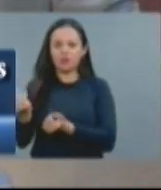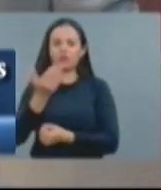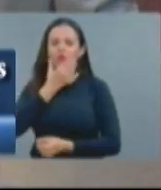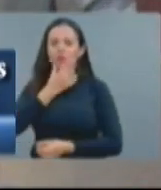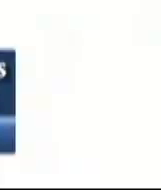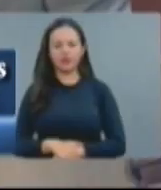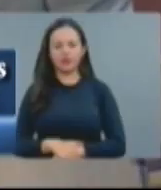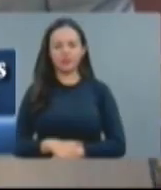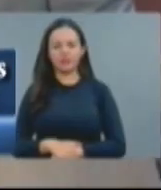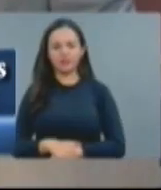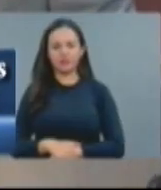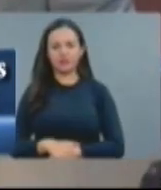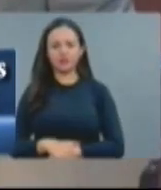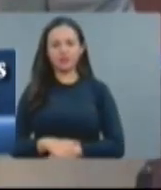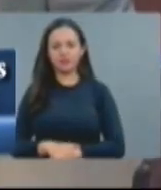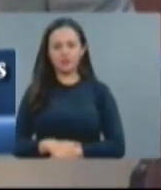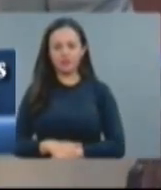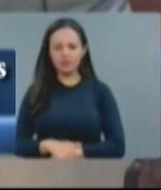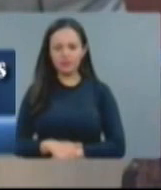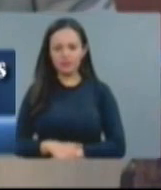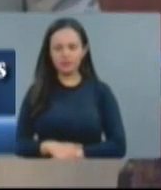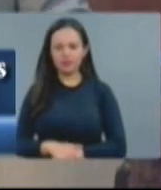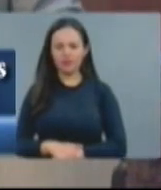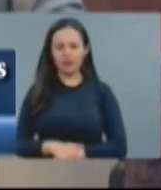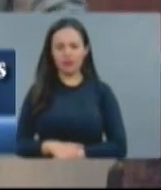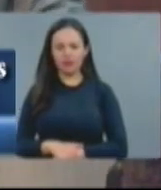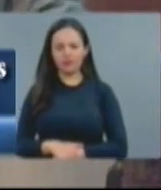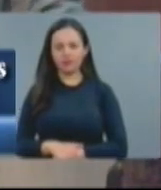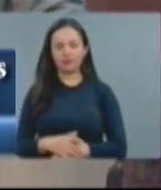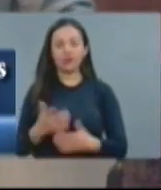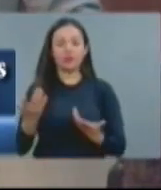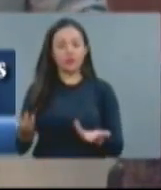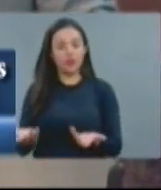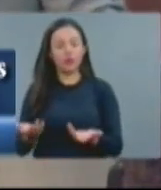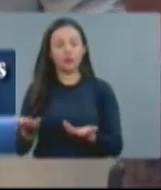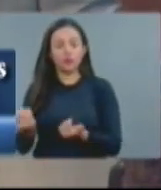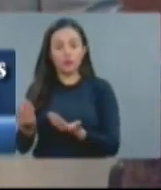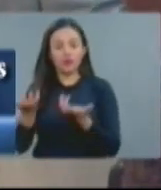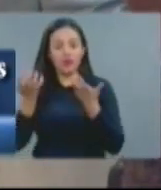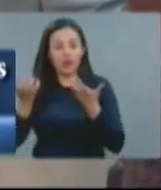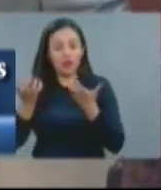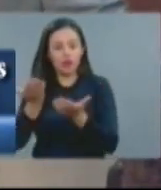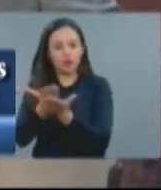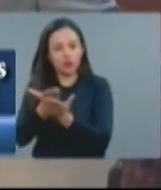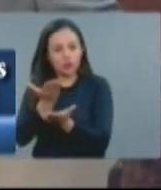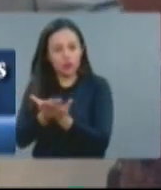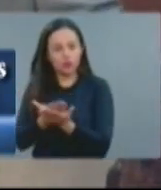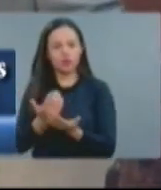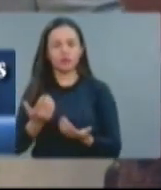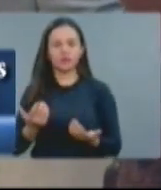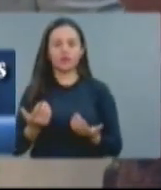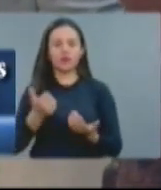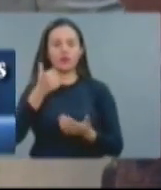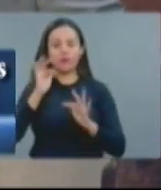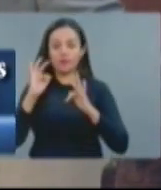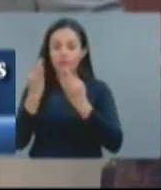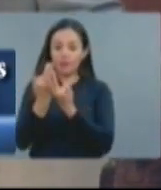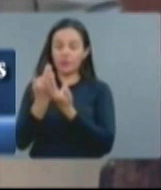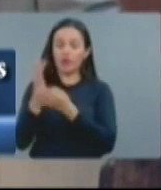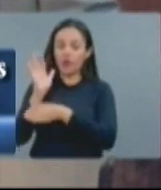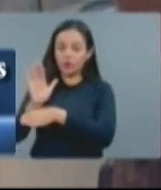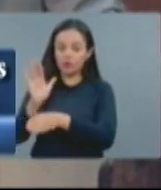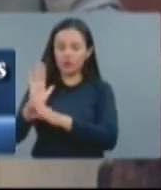e esses meninos que saíram daqui hoje do plenário, que querem estudar, que ajudam a mãe nos deveres